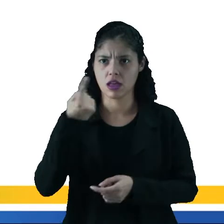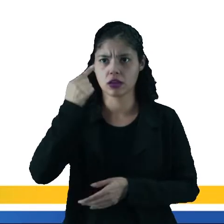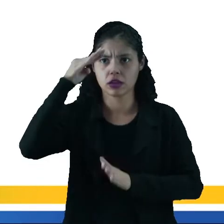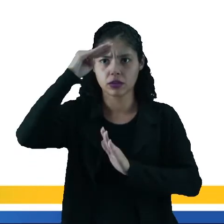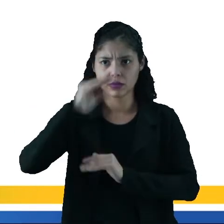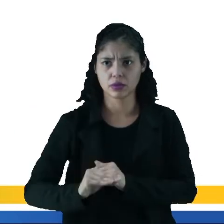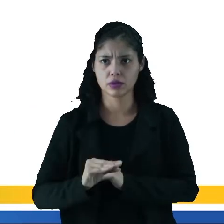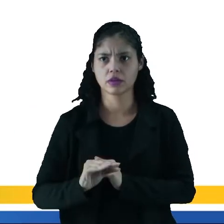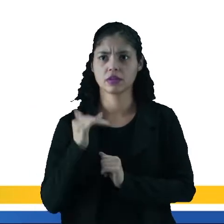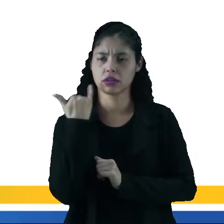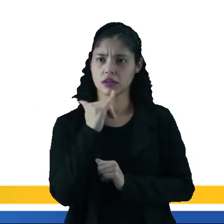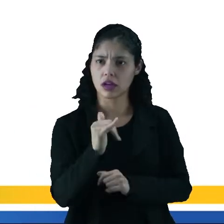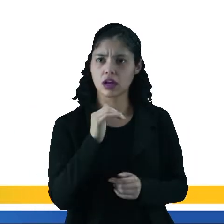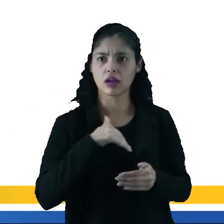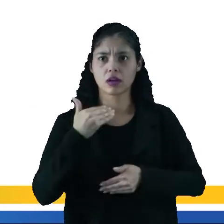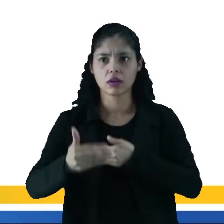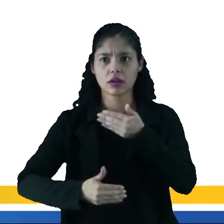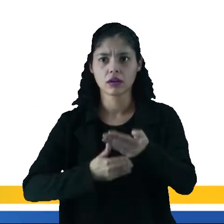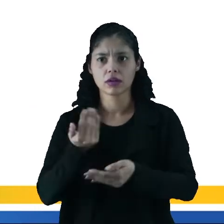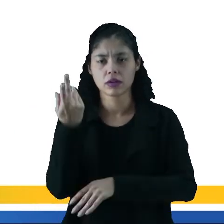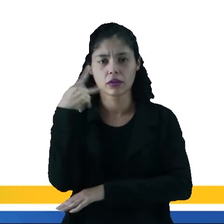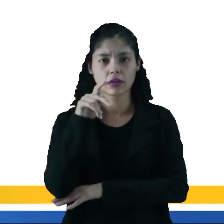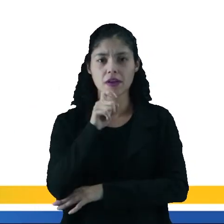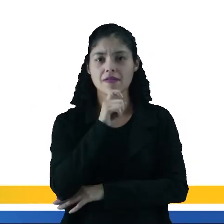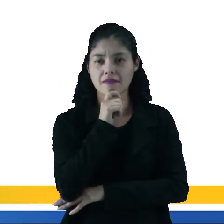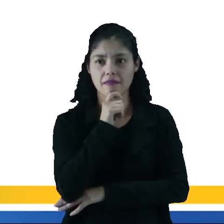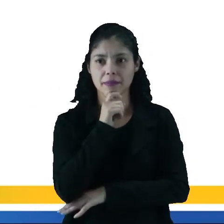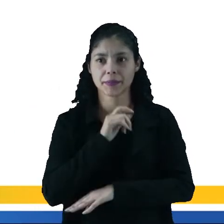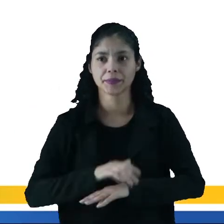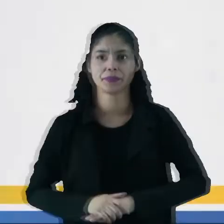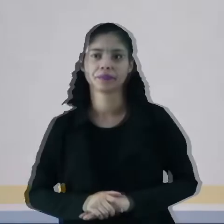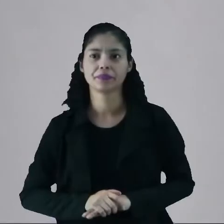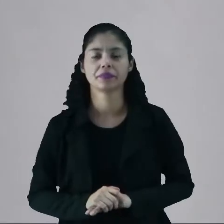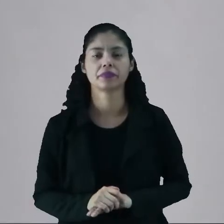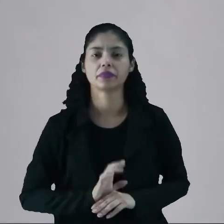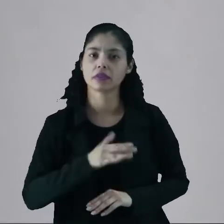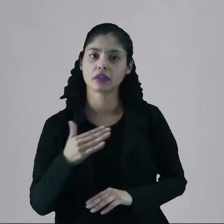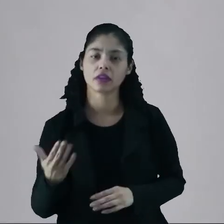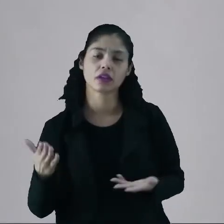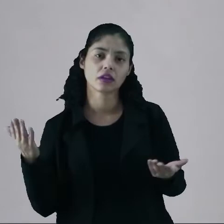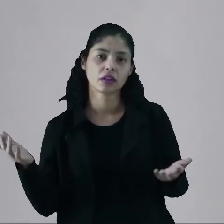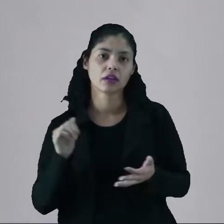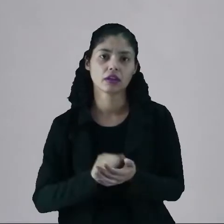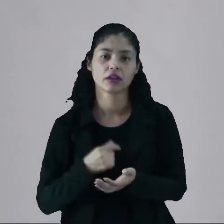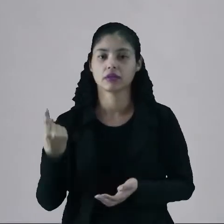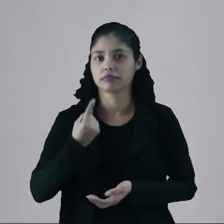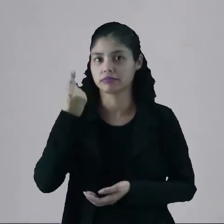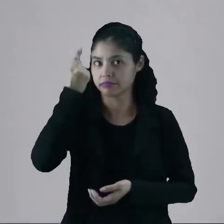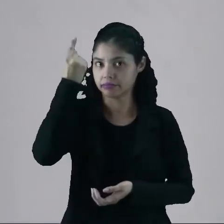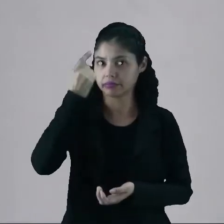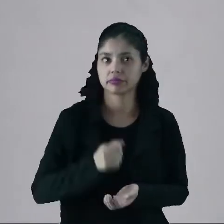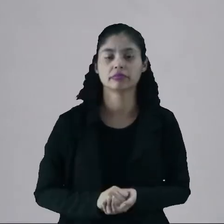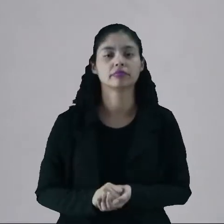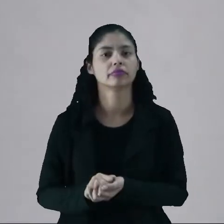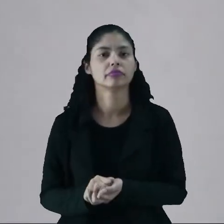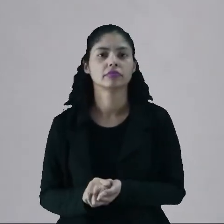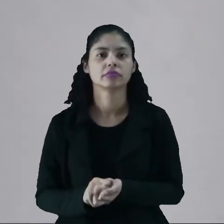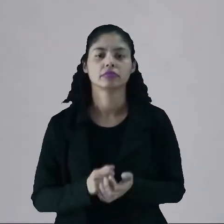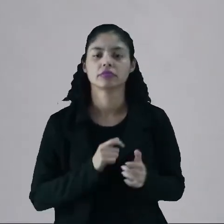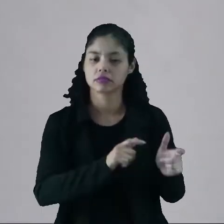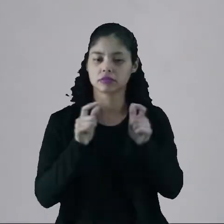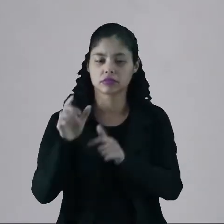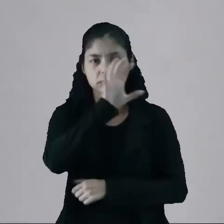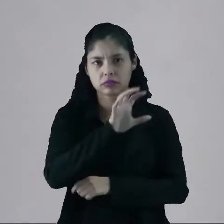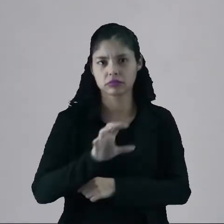alta queda na produção de energia durante os períodos de inverno. Quando a gente se refere a altas latitudes, são aquelas